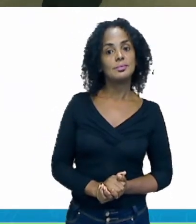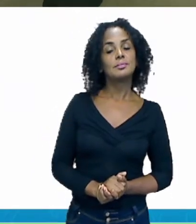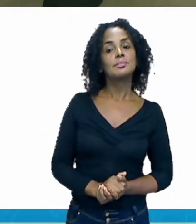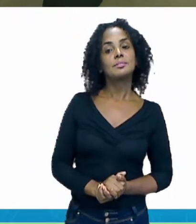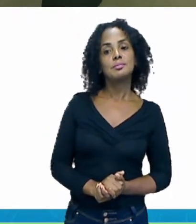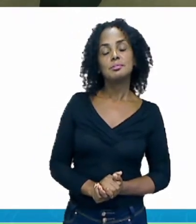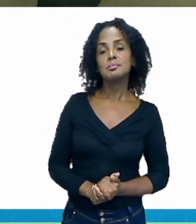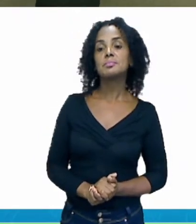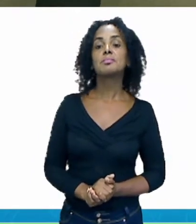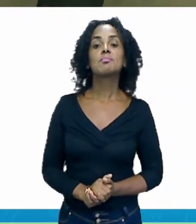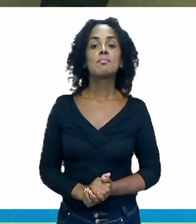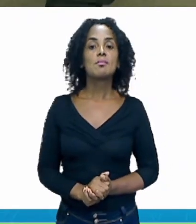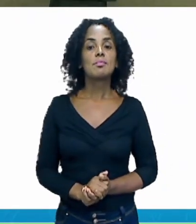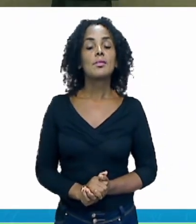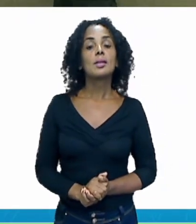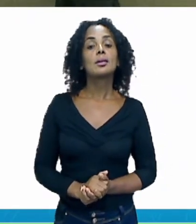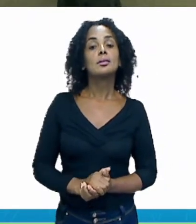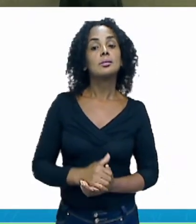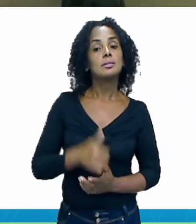Isso mesmo,